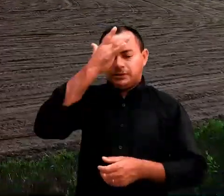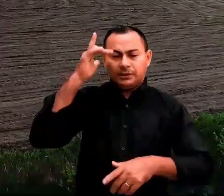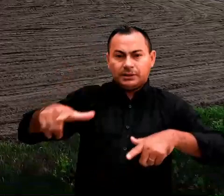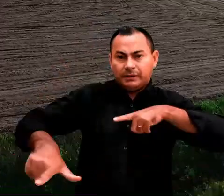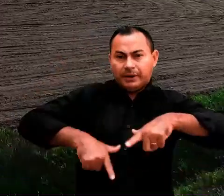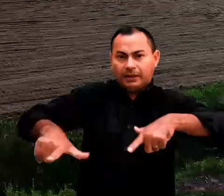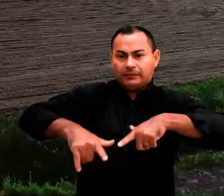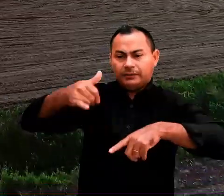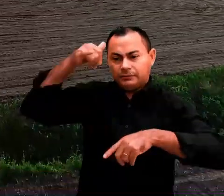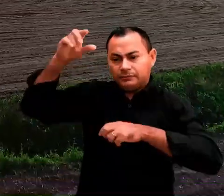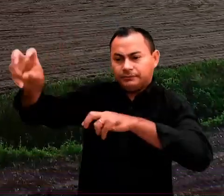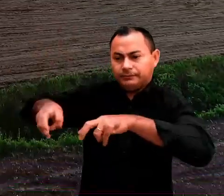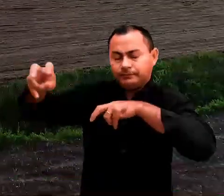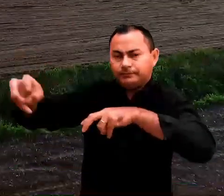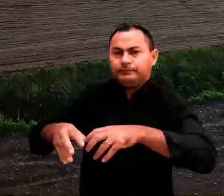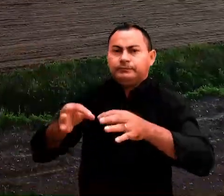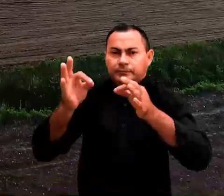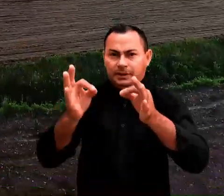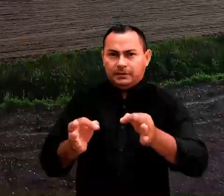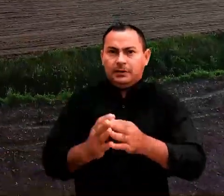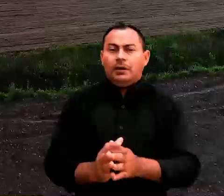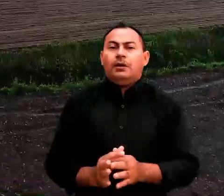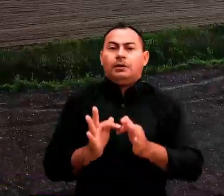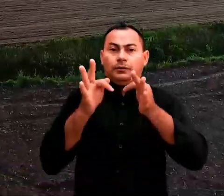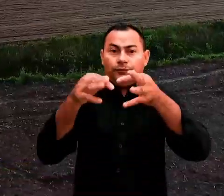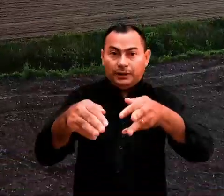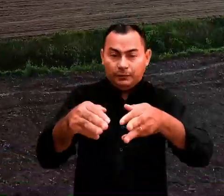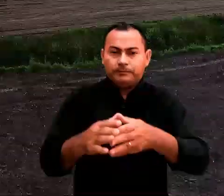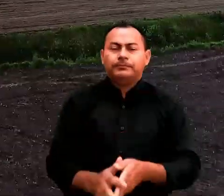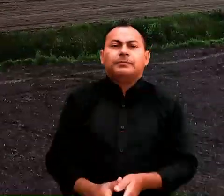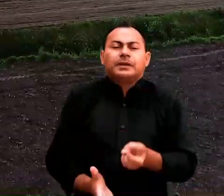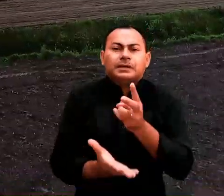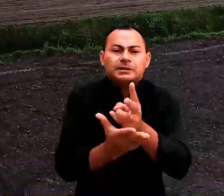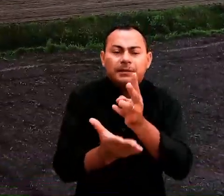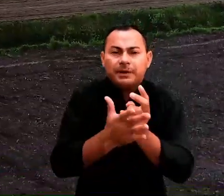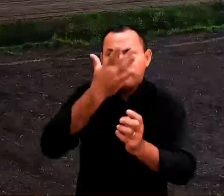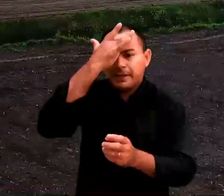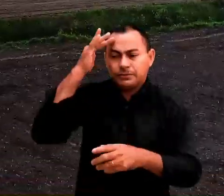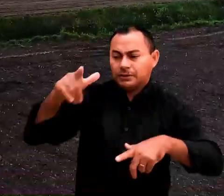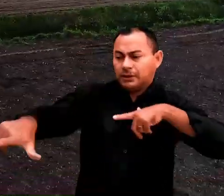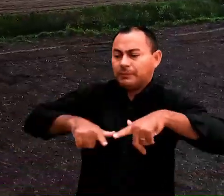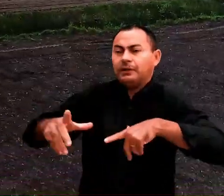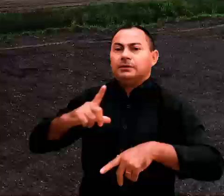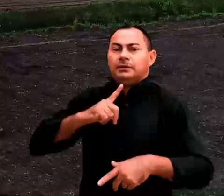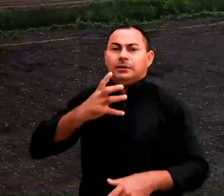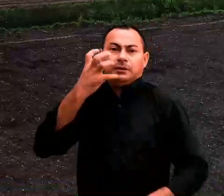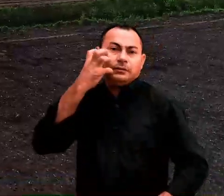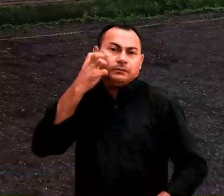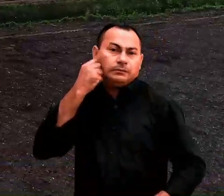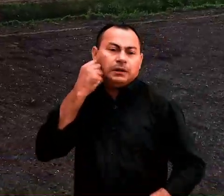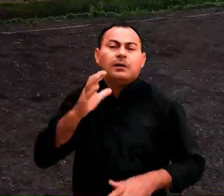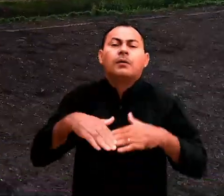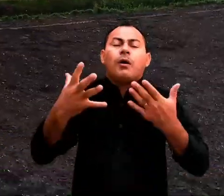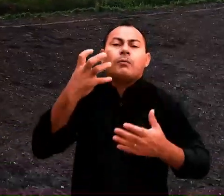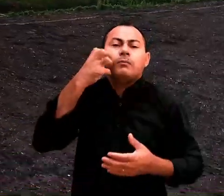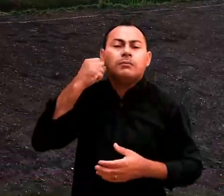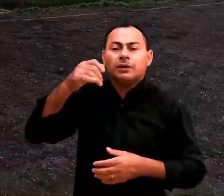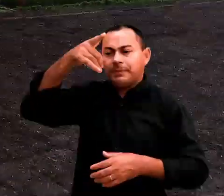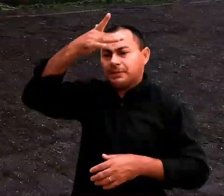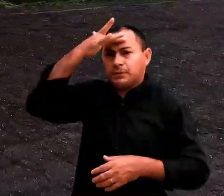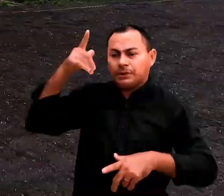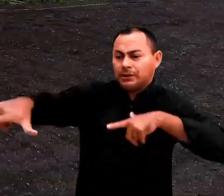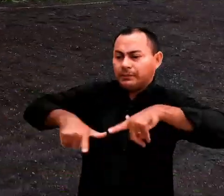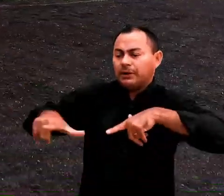lavrador. Bom, no final, sempre o lavrador tem a recompensa. Qual é a